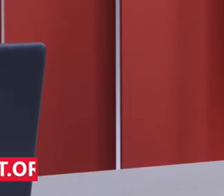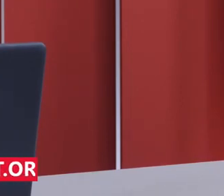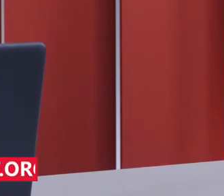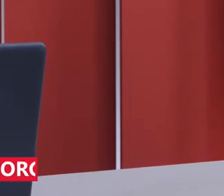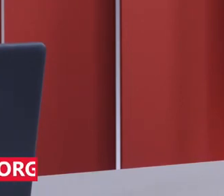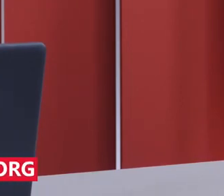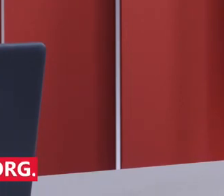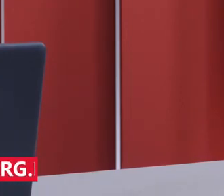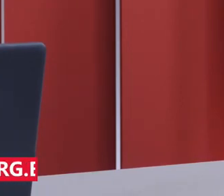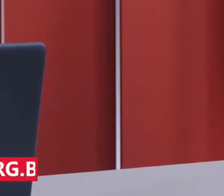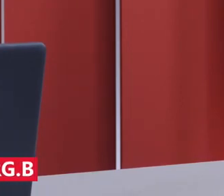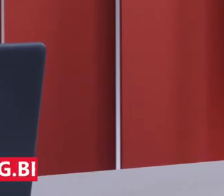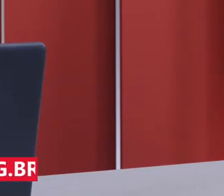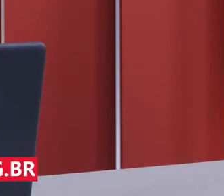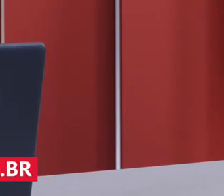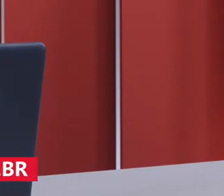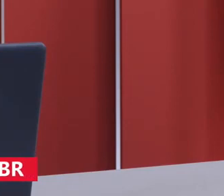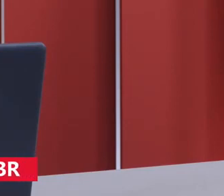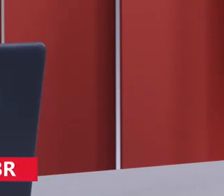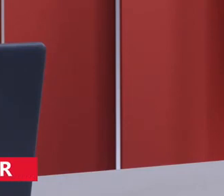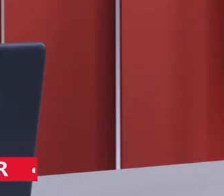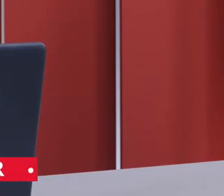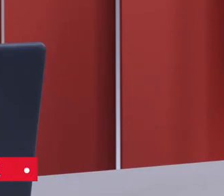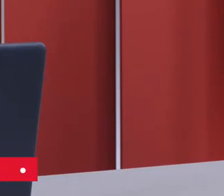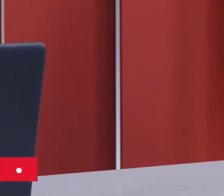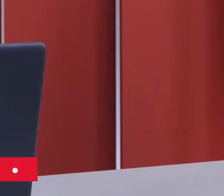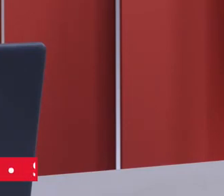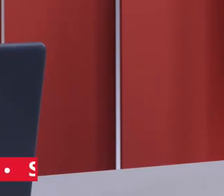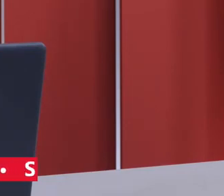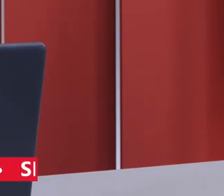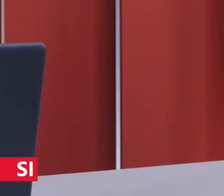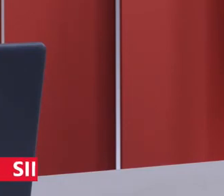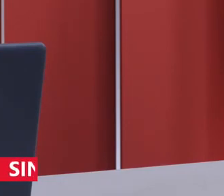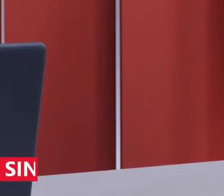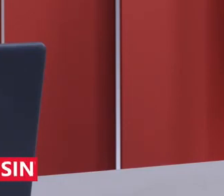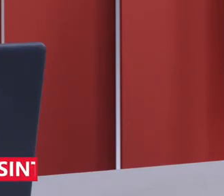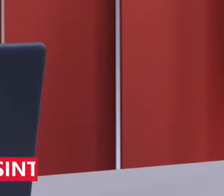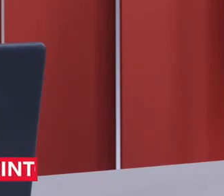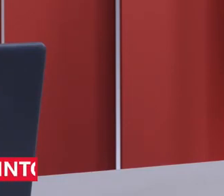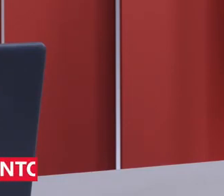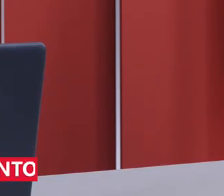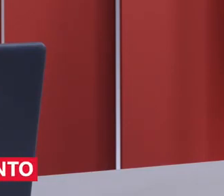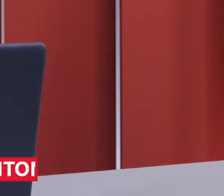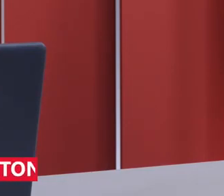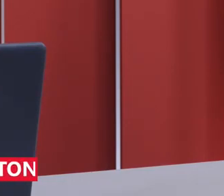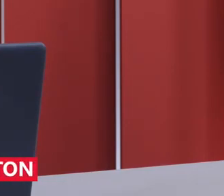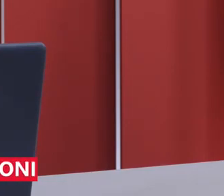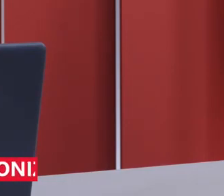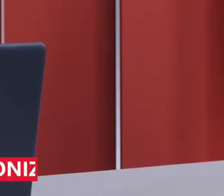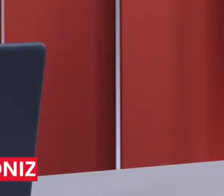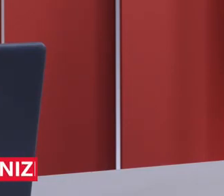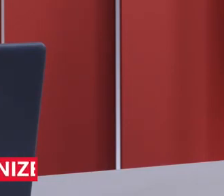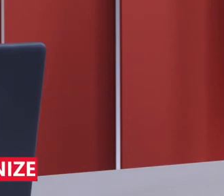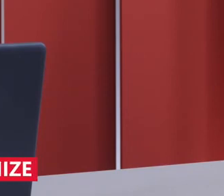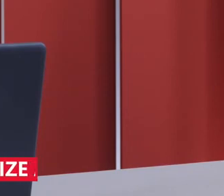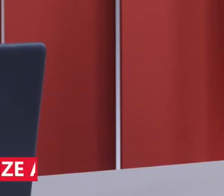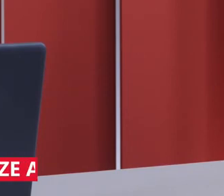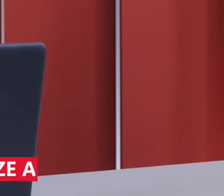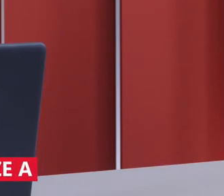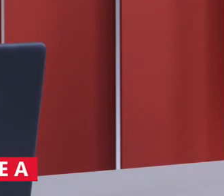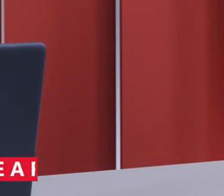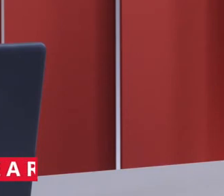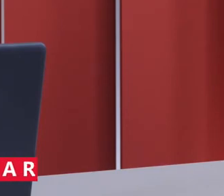muito bom o jornal. Obrigada, obrigada a você pela companhia, Eliane. PT Paraná também está aqui com a gente. Bom dia, Rede Povo. Bom dia,